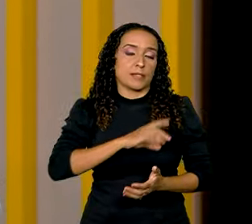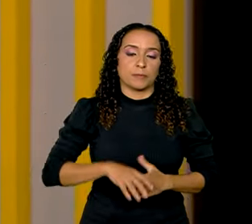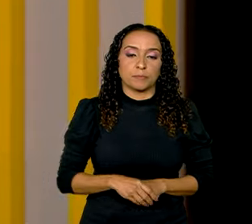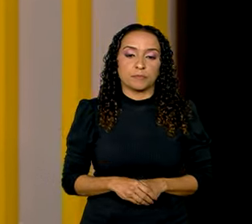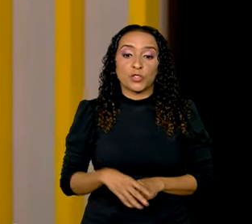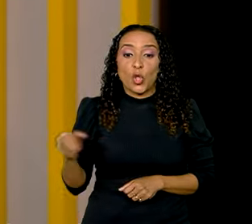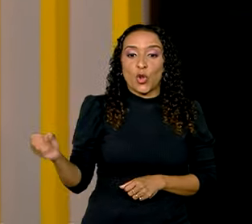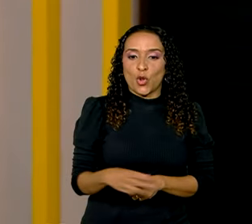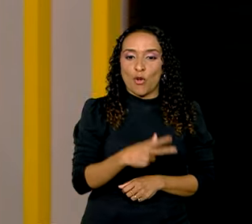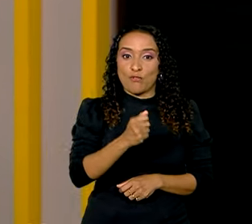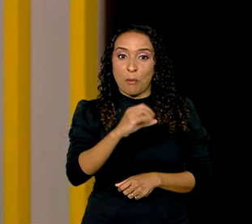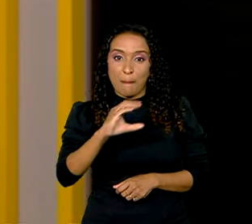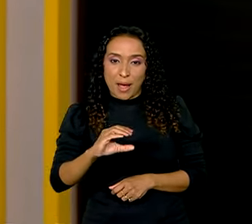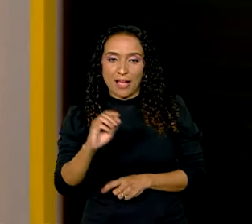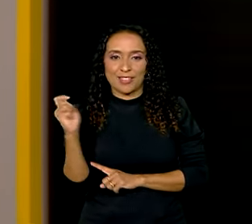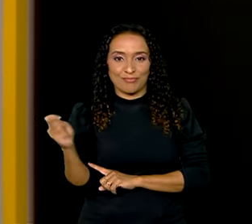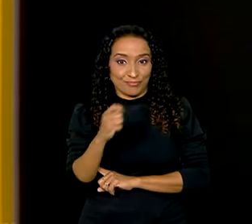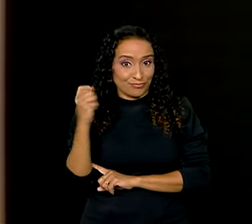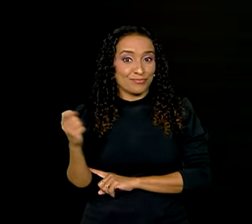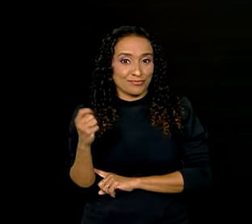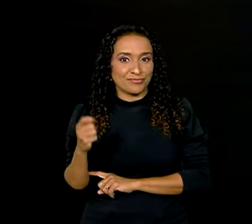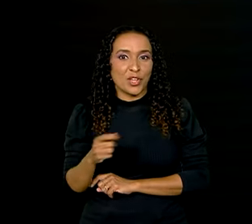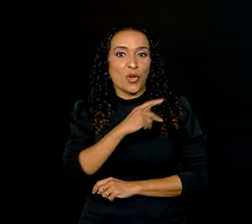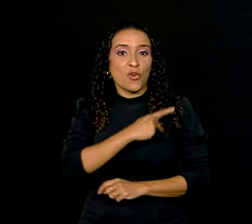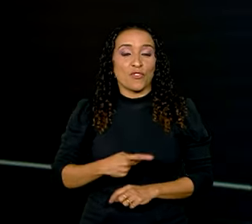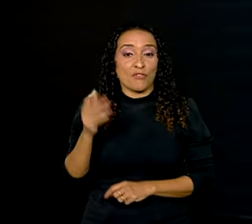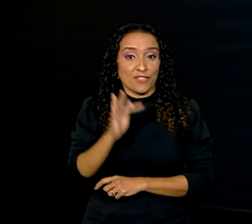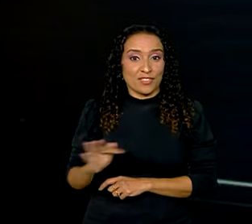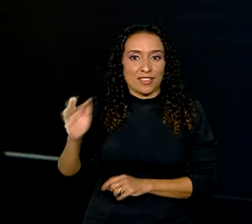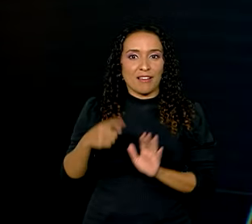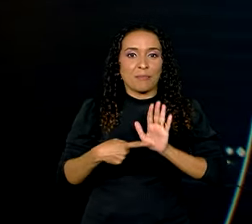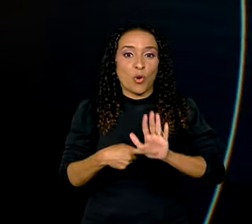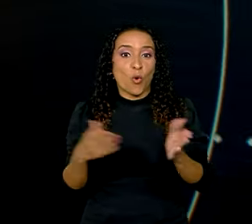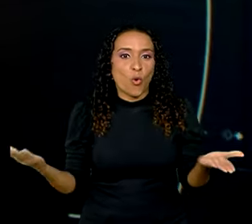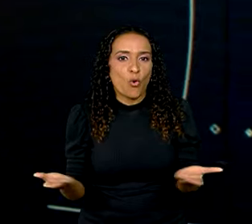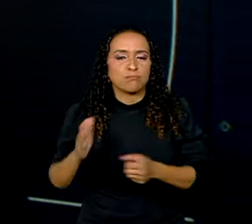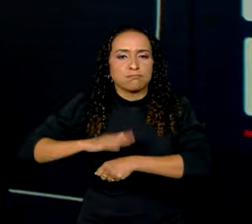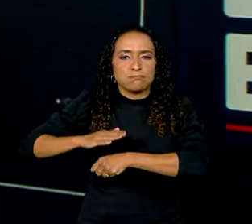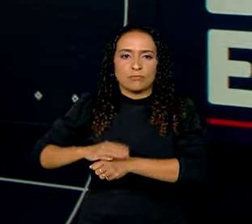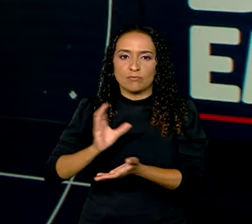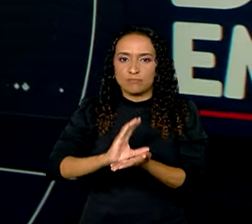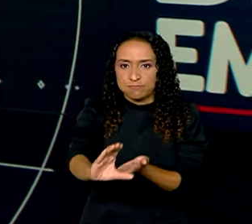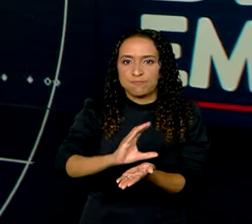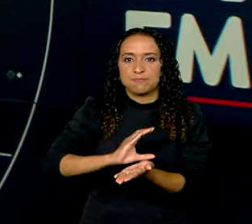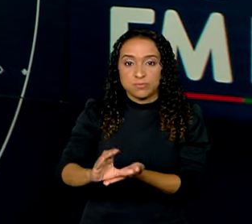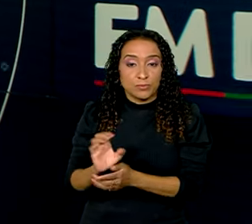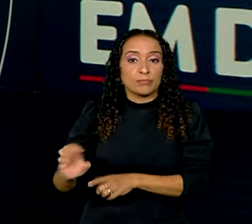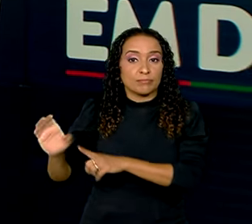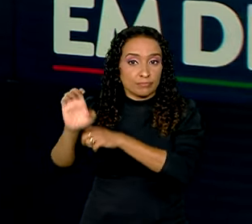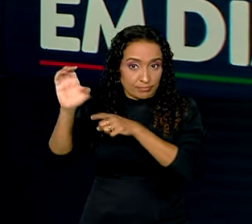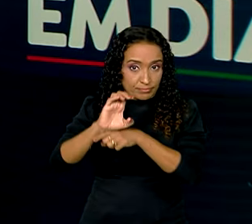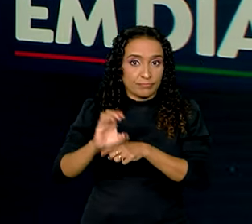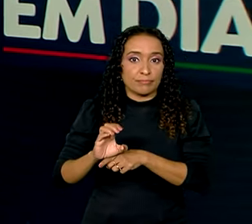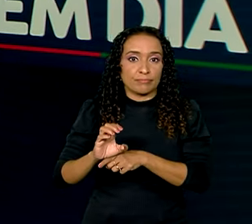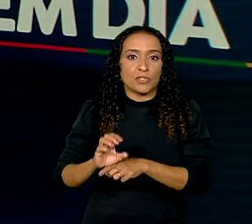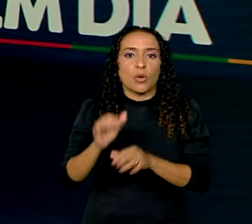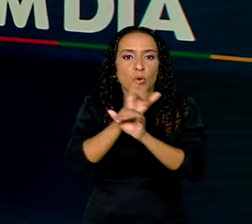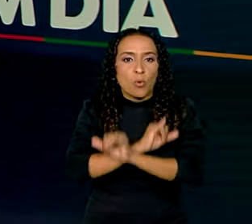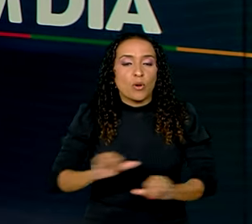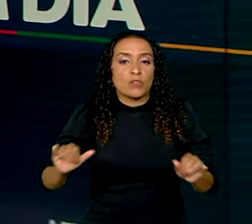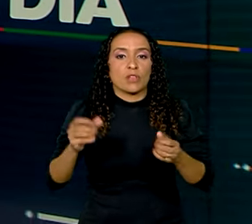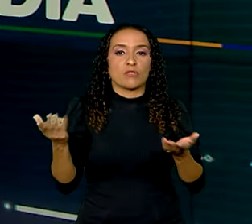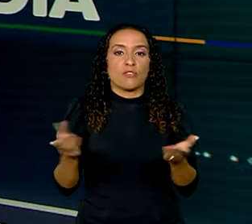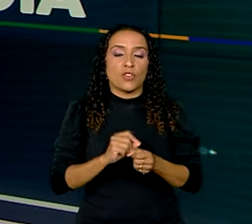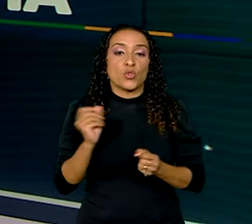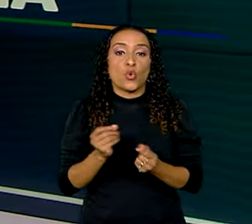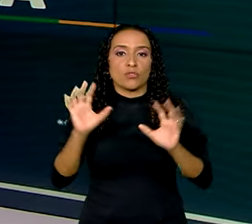Novo PAC no Rio Grande do Sul. O governo federal apresentou hoje ações e investimentos no Estado. O anúncio foi